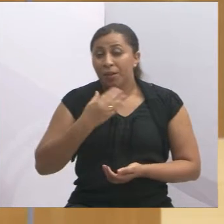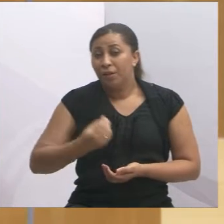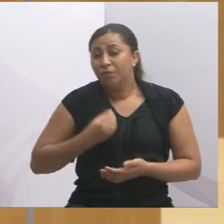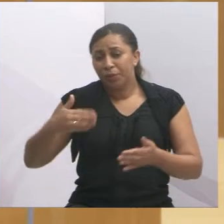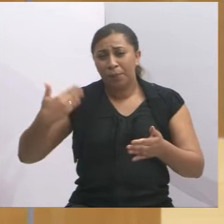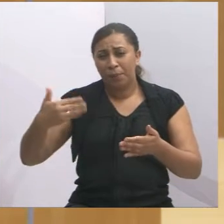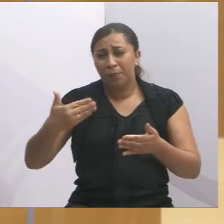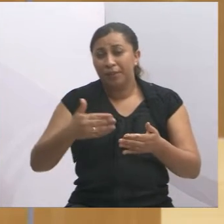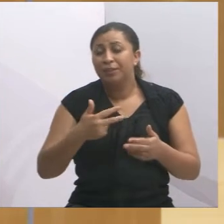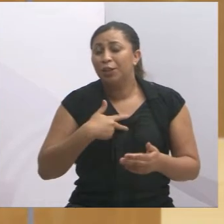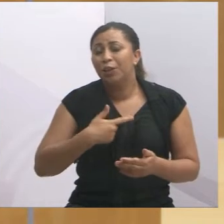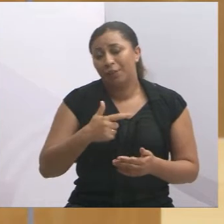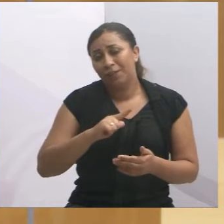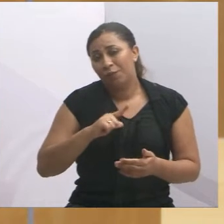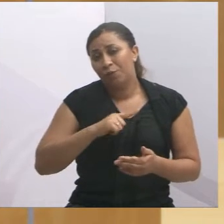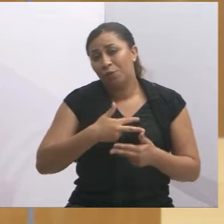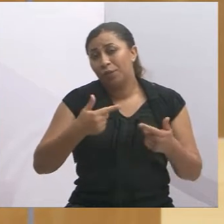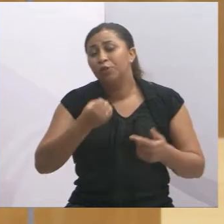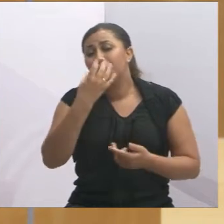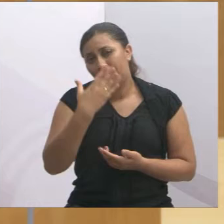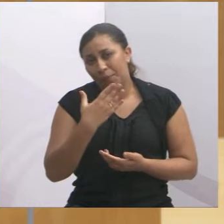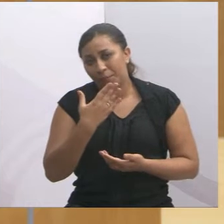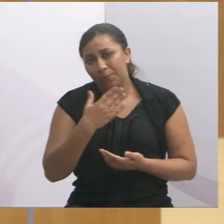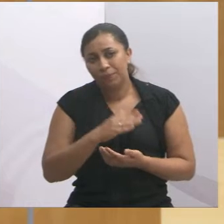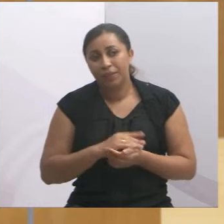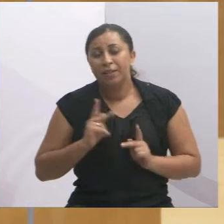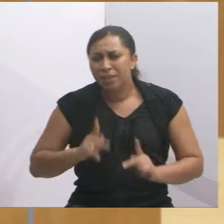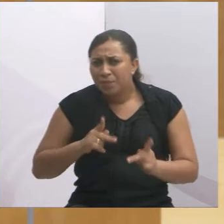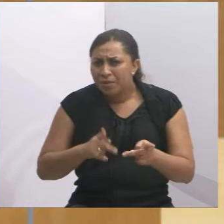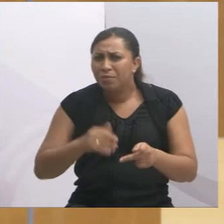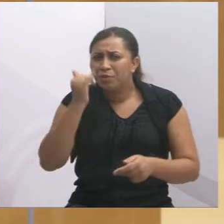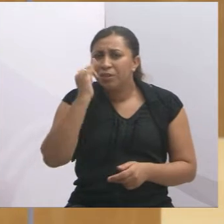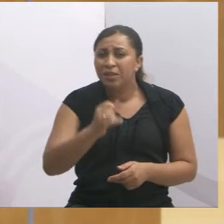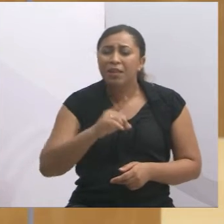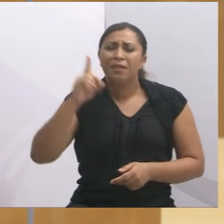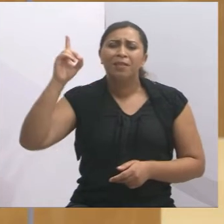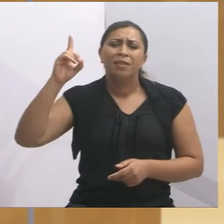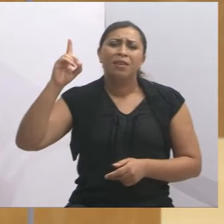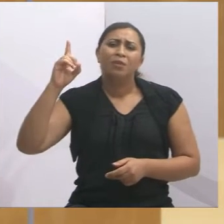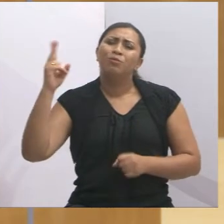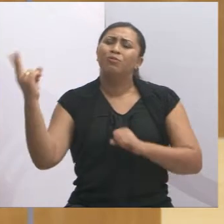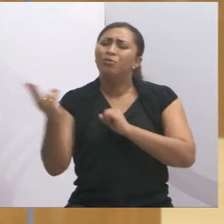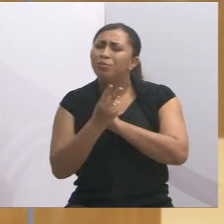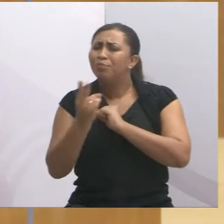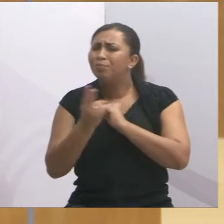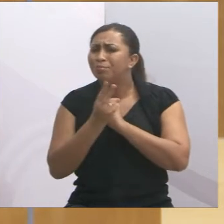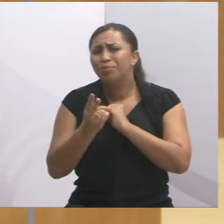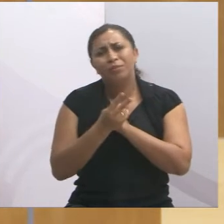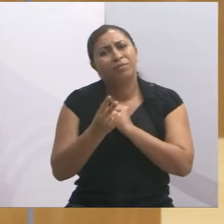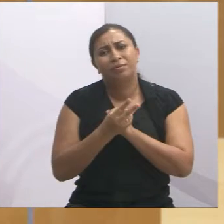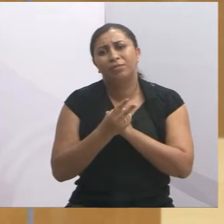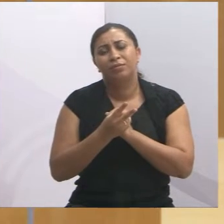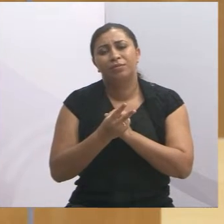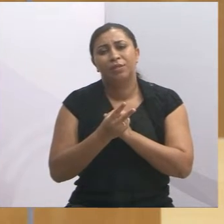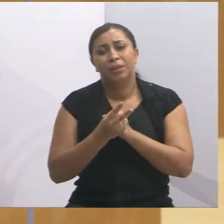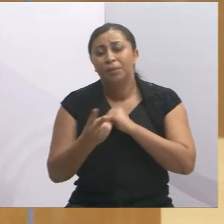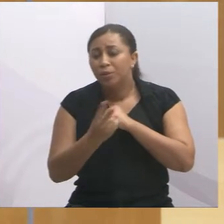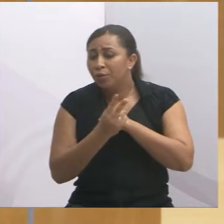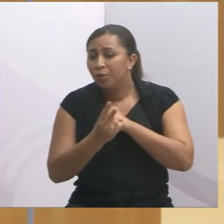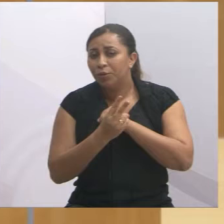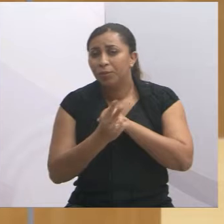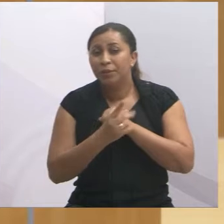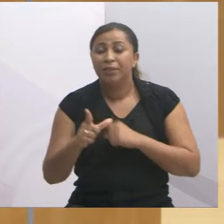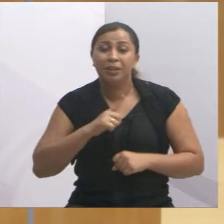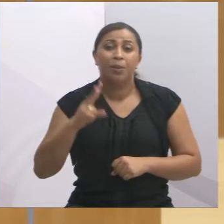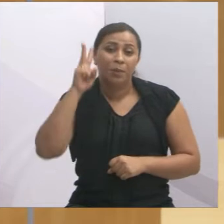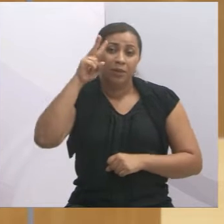de bom hoje em dia, porque, eu sempre vou falar, Deus olhou muito pelo Aderbal, muito, então eu tenho